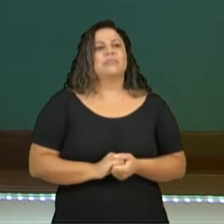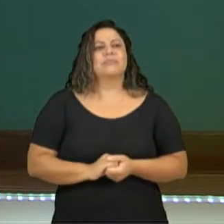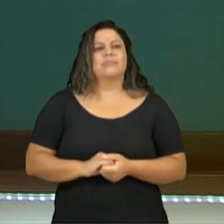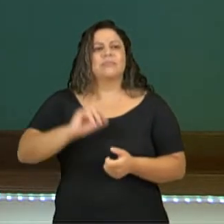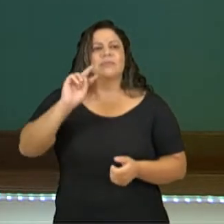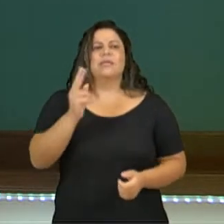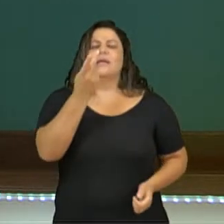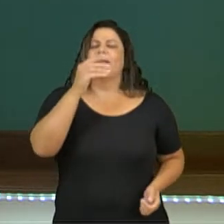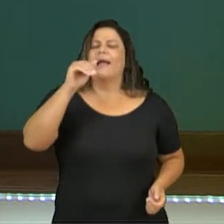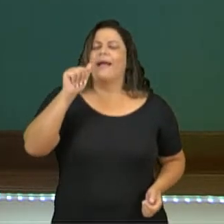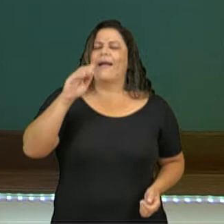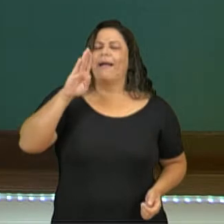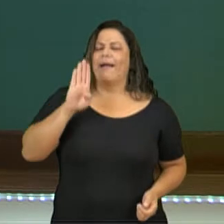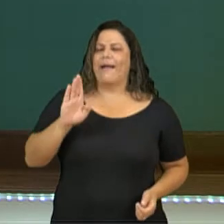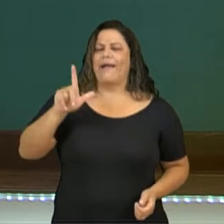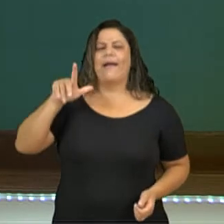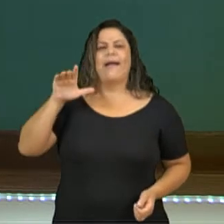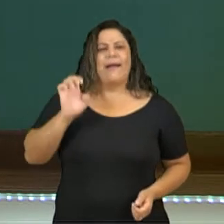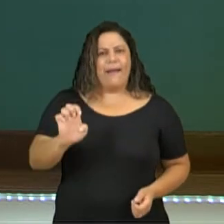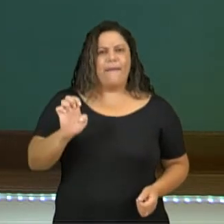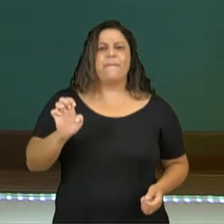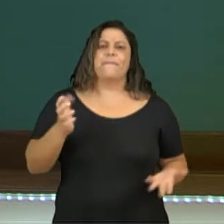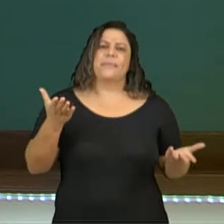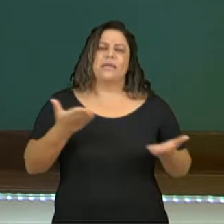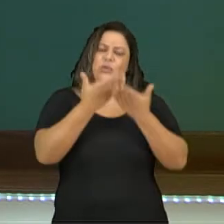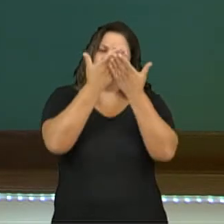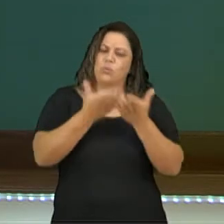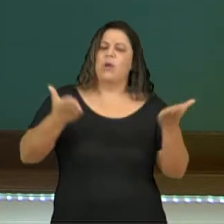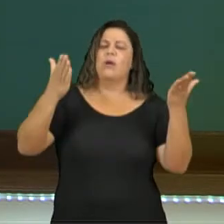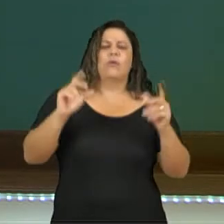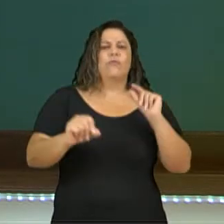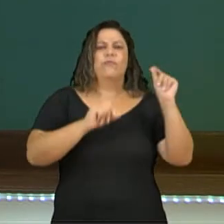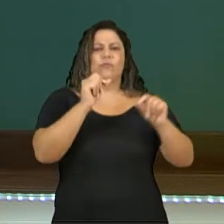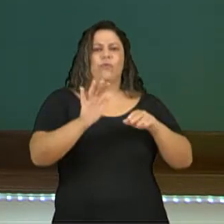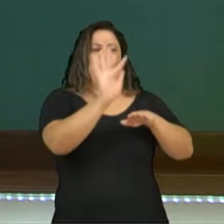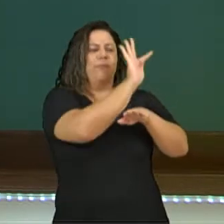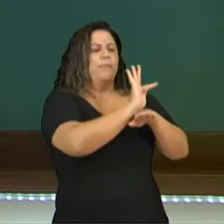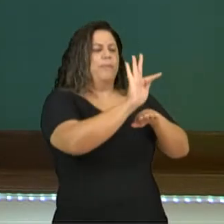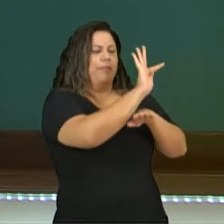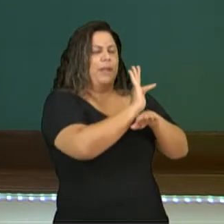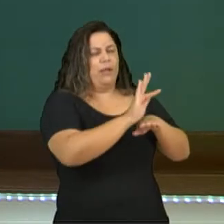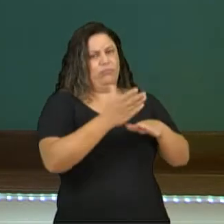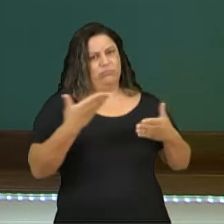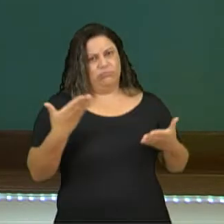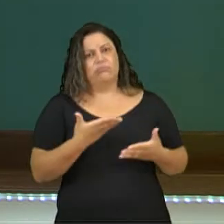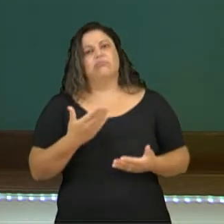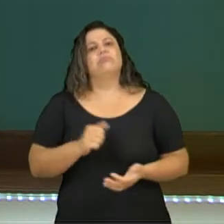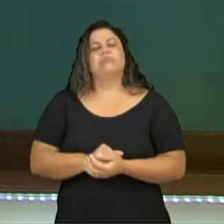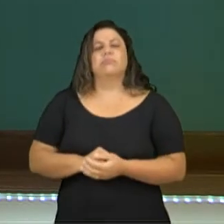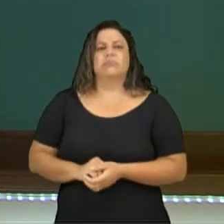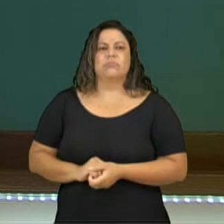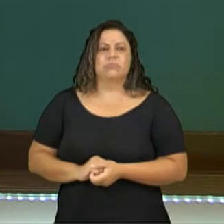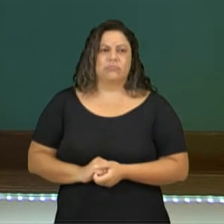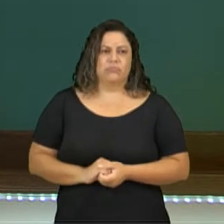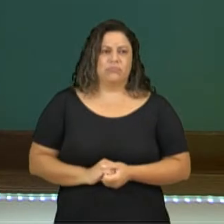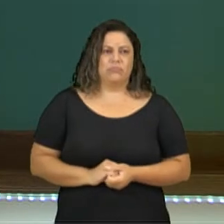tratando a pessoa com a qual ele tá conversando de uma forma, de uma maneira mais formal com usted.